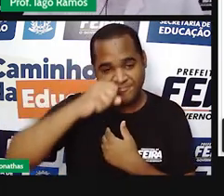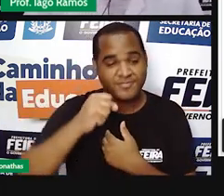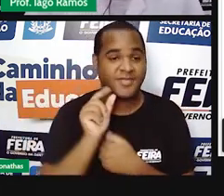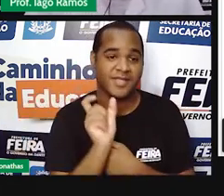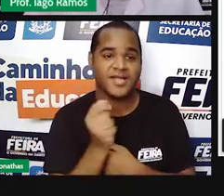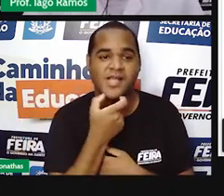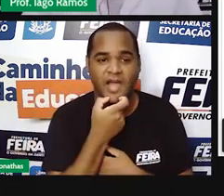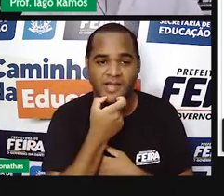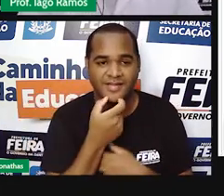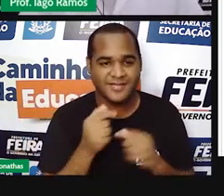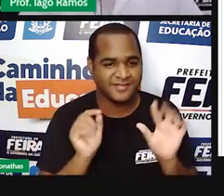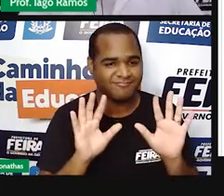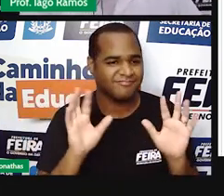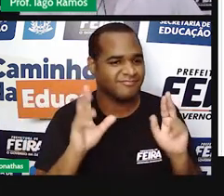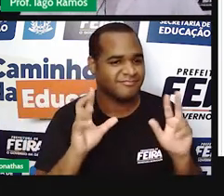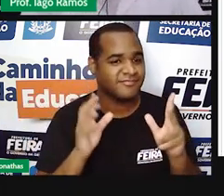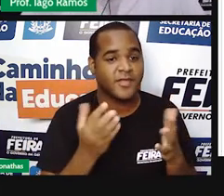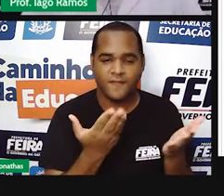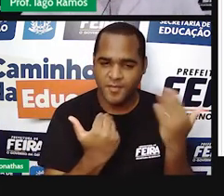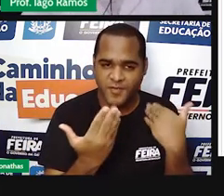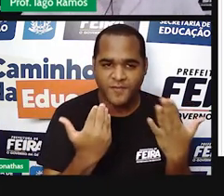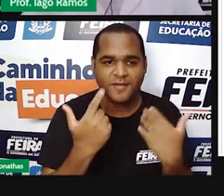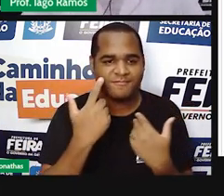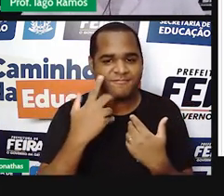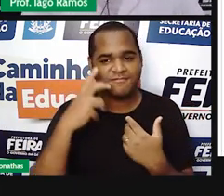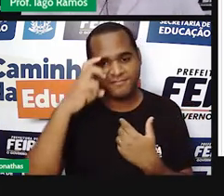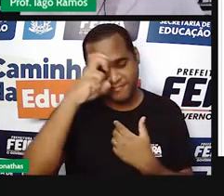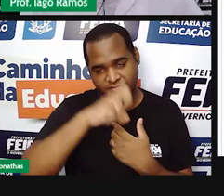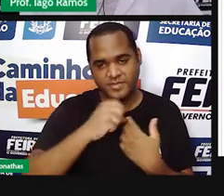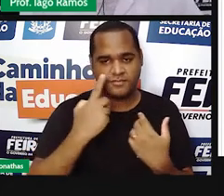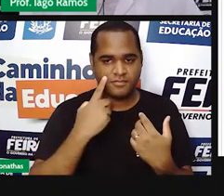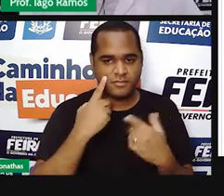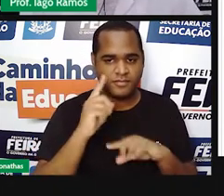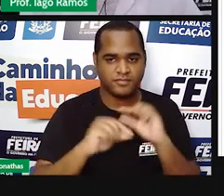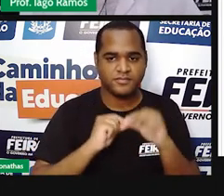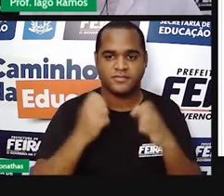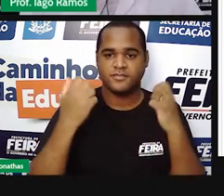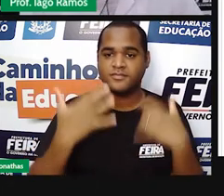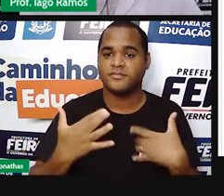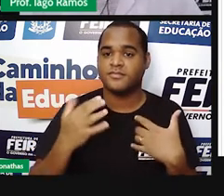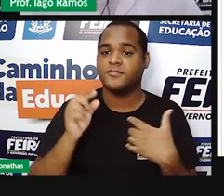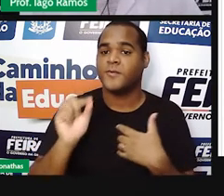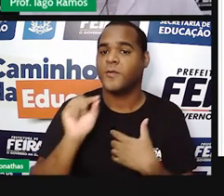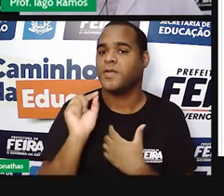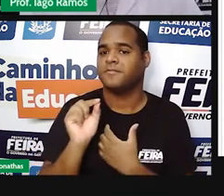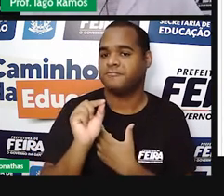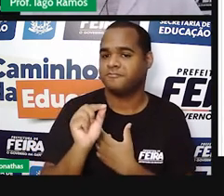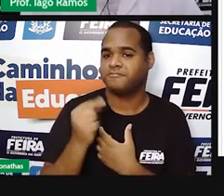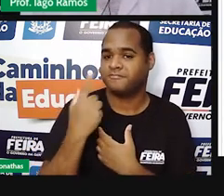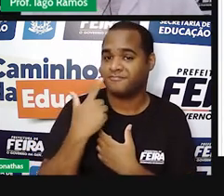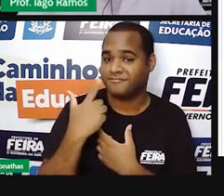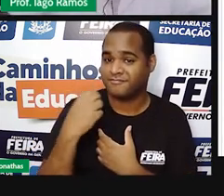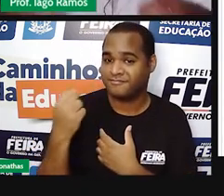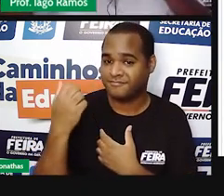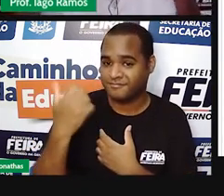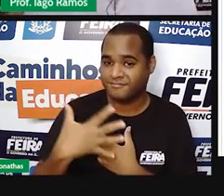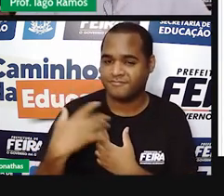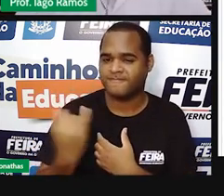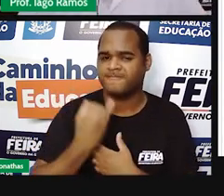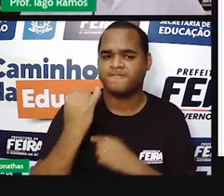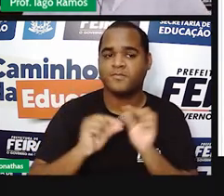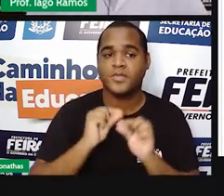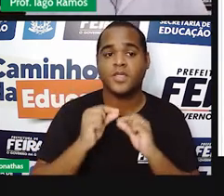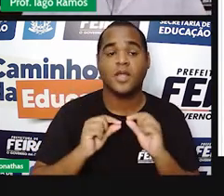inglês. Mas vamos lá. Simbora, olha só. Essa questão aqui é uma questão... Não, é essa situação,